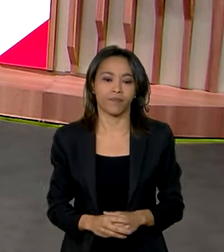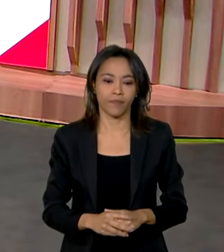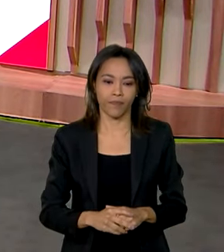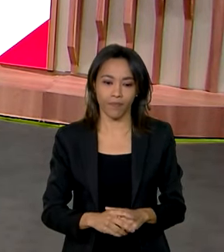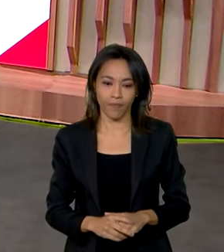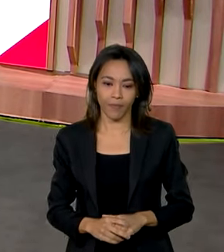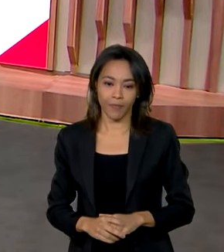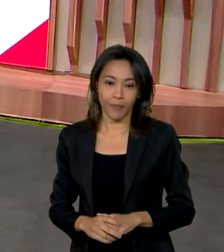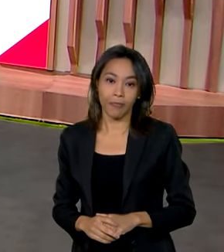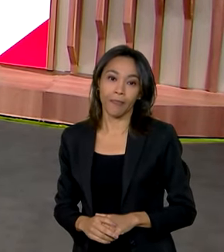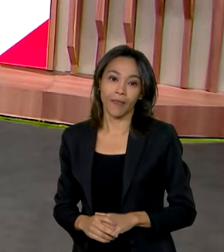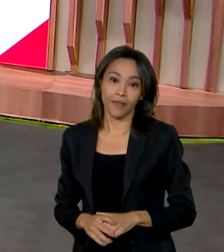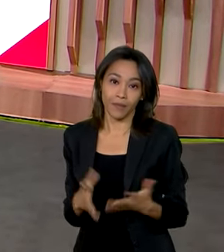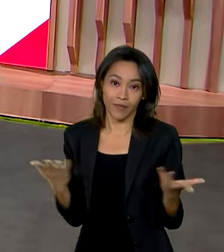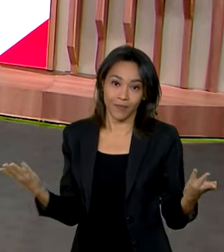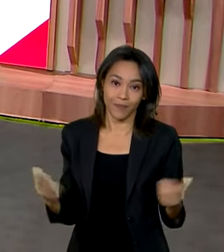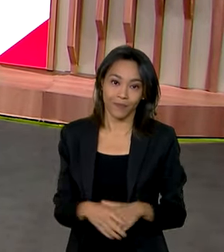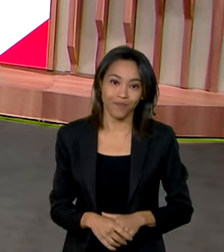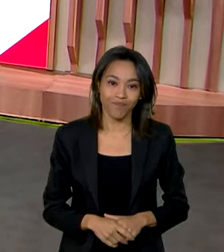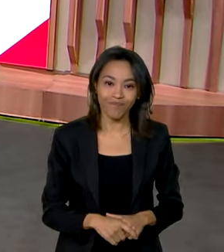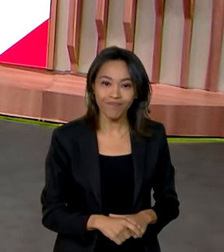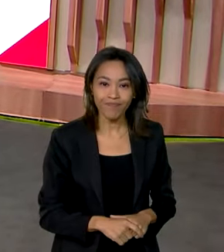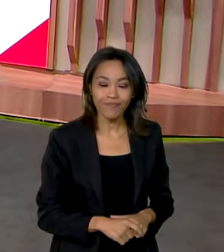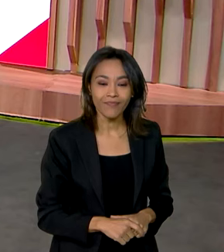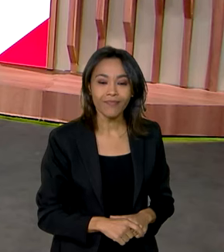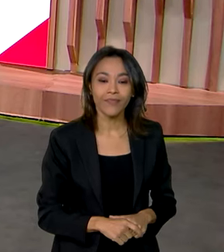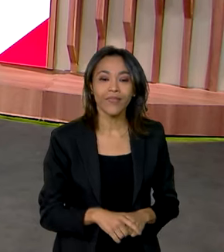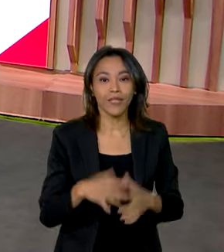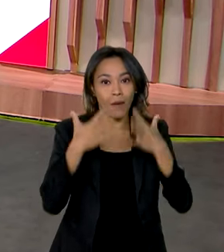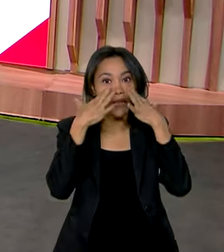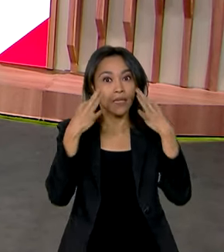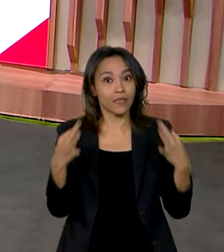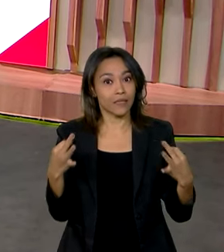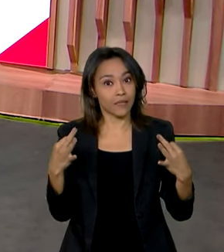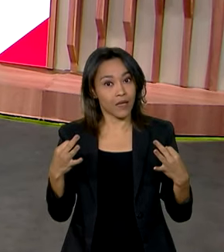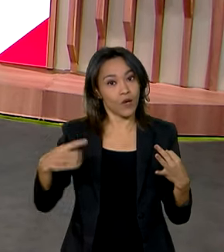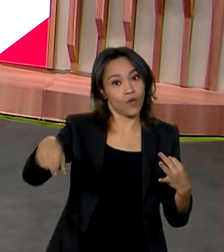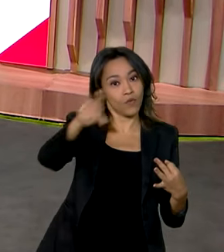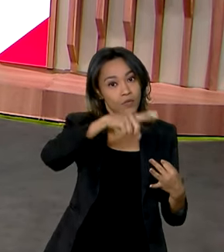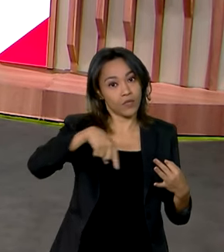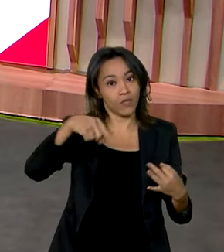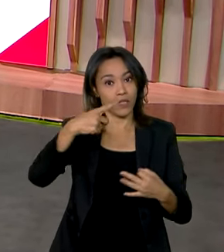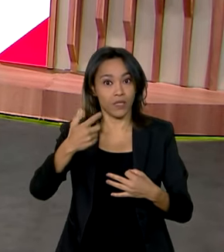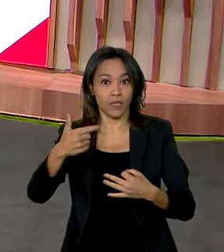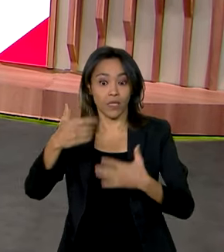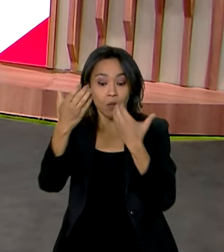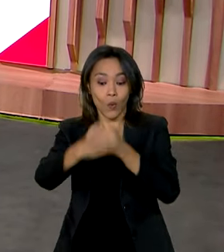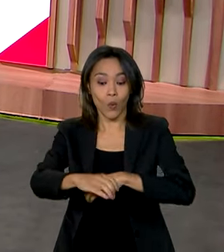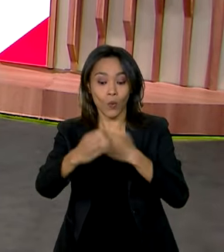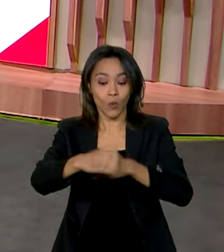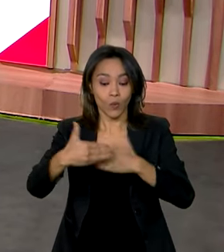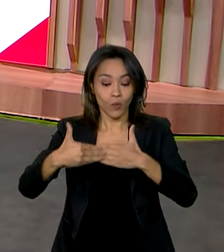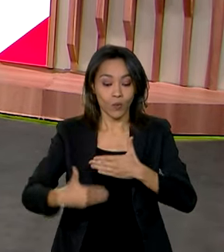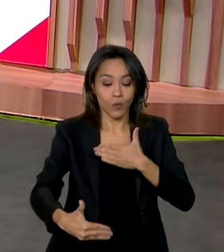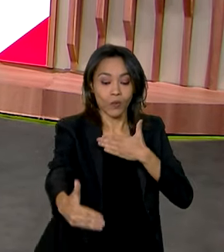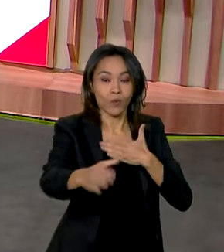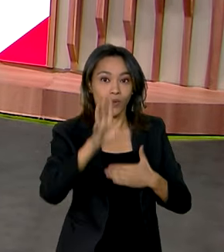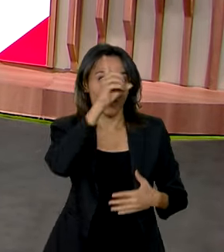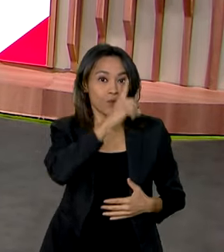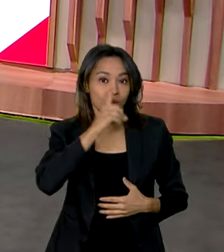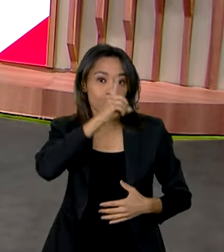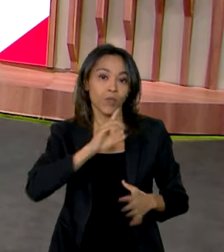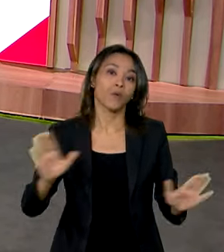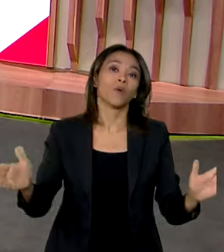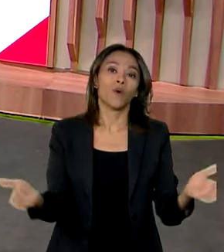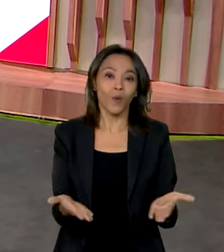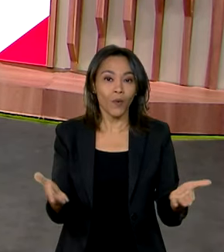É isso, então. É isso, Vanessa. E atenção, então, aos concurseiros aí que vão fazer o concurso nacional unificado. Ainda